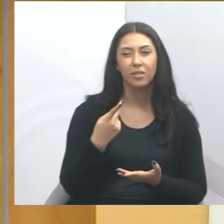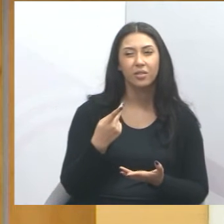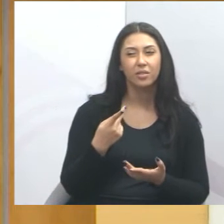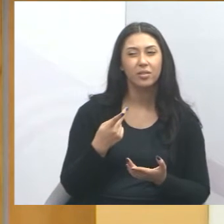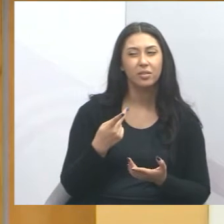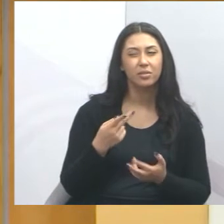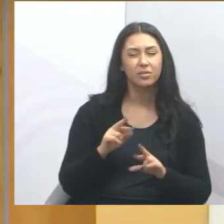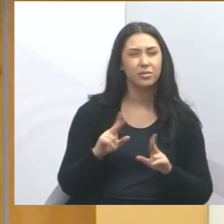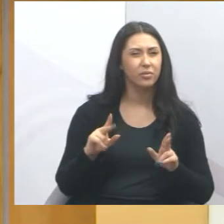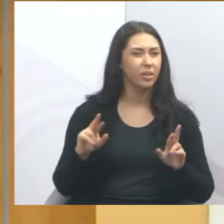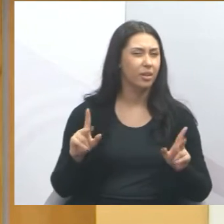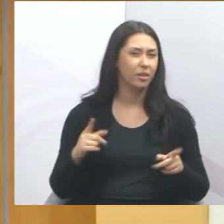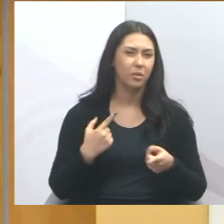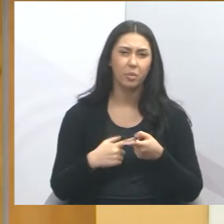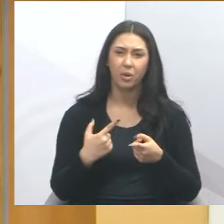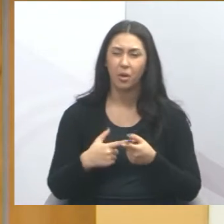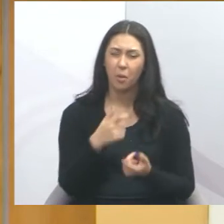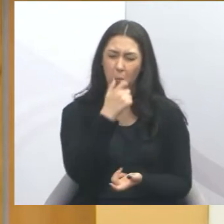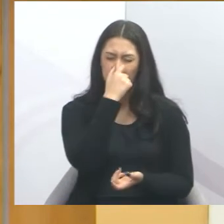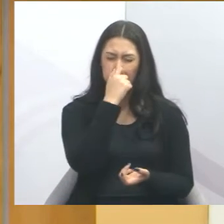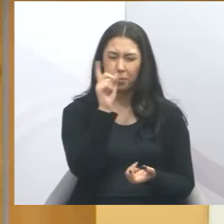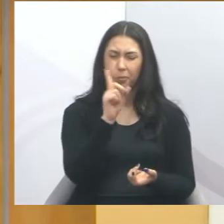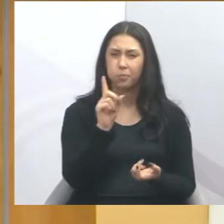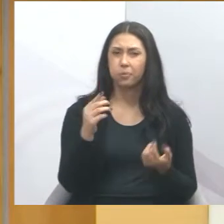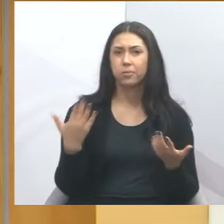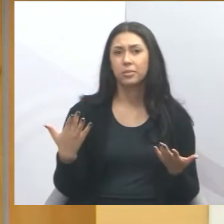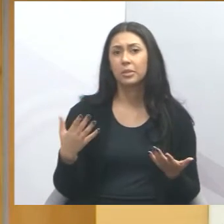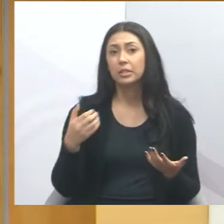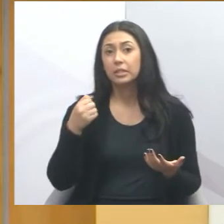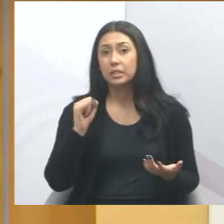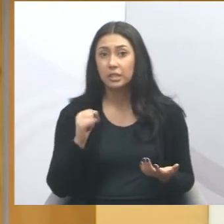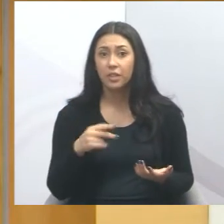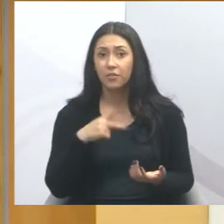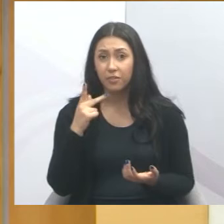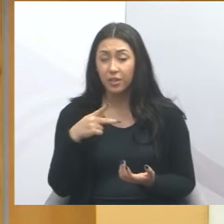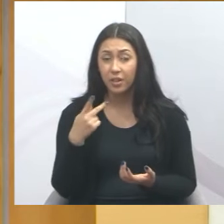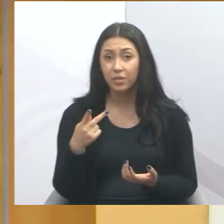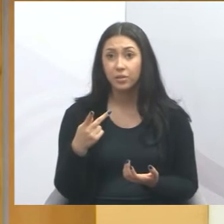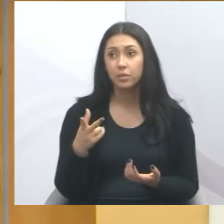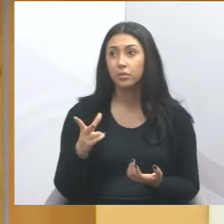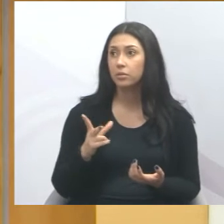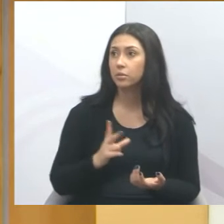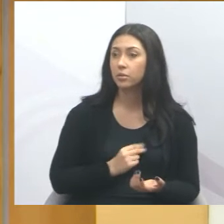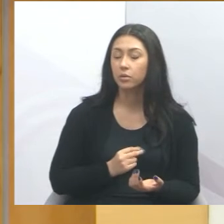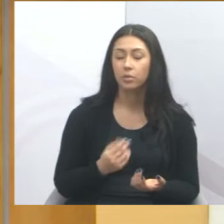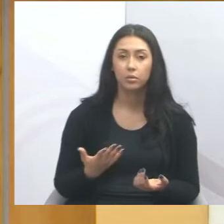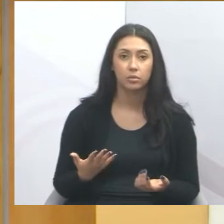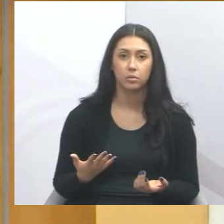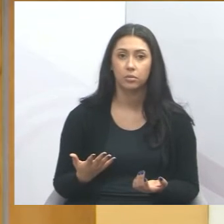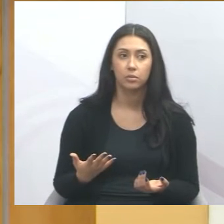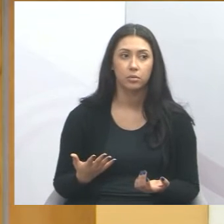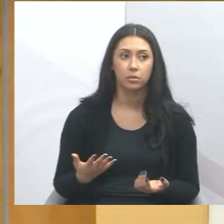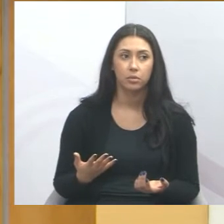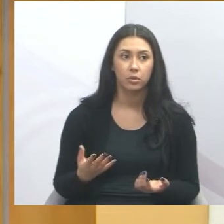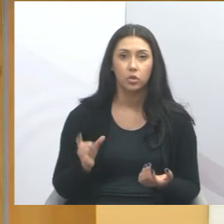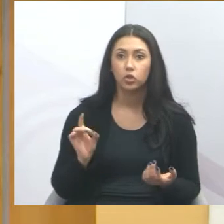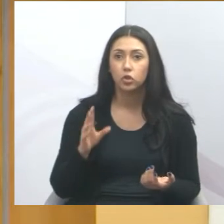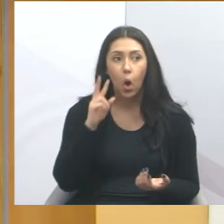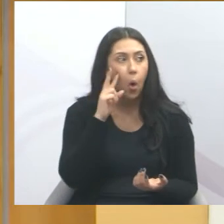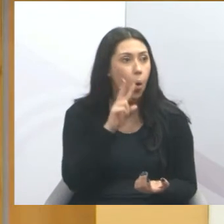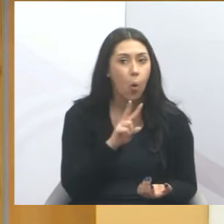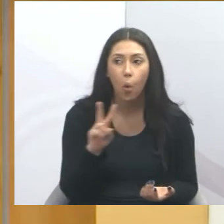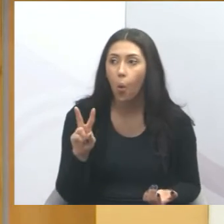transporte coletivo não está superlotado. porque se assim eu for, meu Deus do céu, é preciso olhar a realidade.